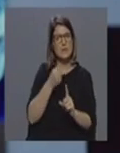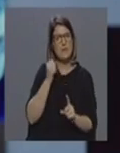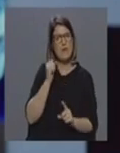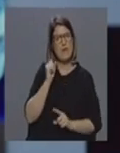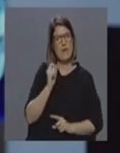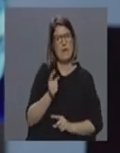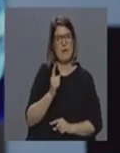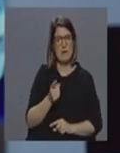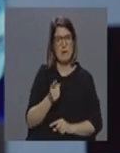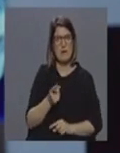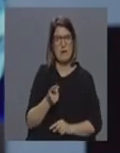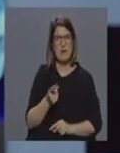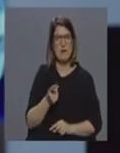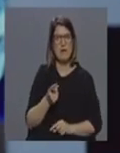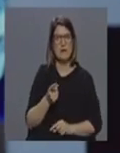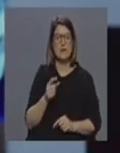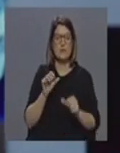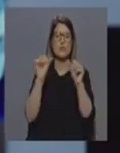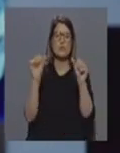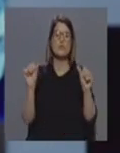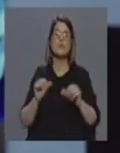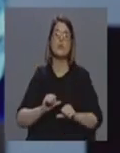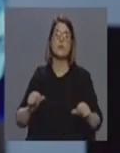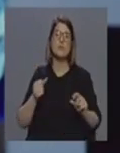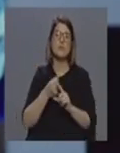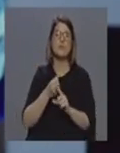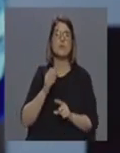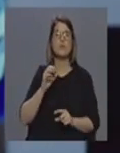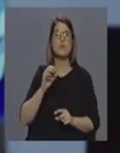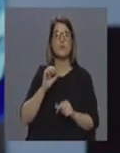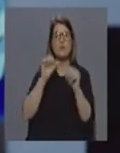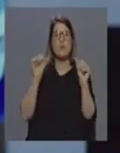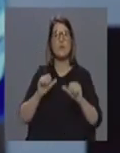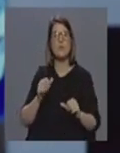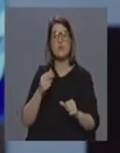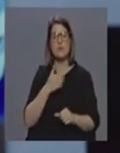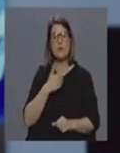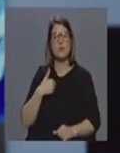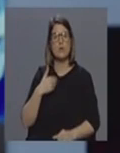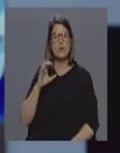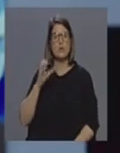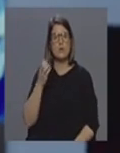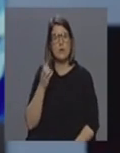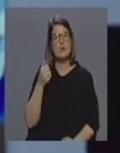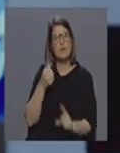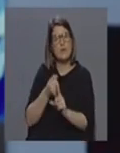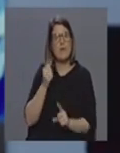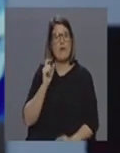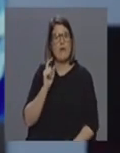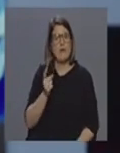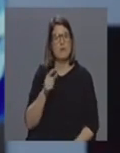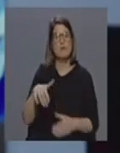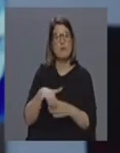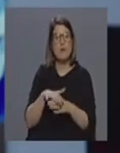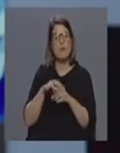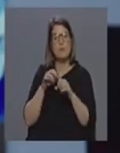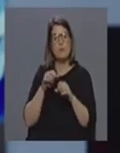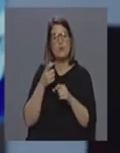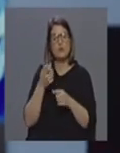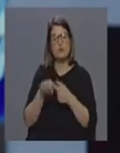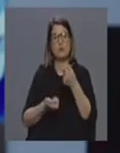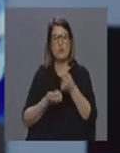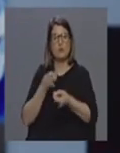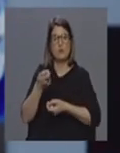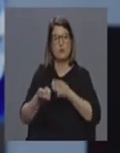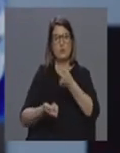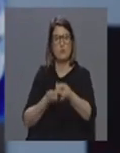desafio que não vamos ter no sistema de saúde regional precisamente vai ser esse é à medida que entretanto o surto vai avançando e como também